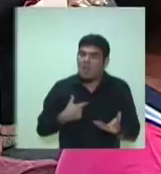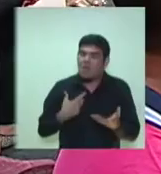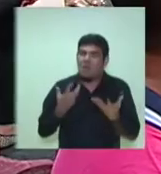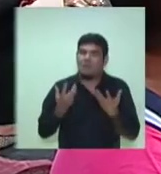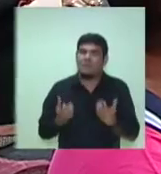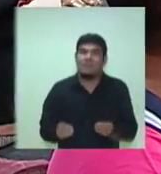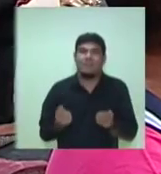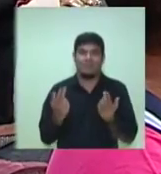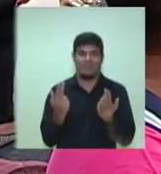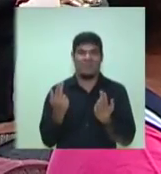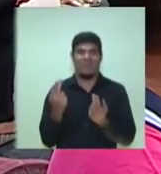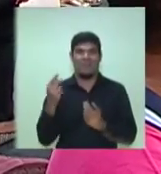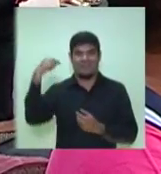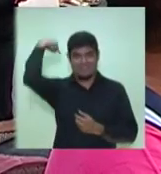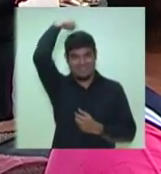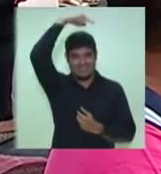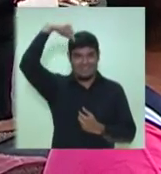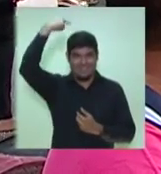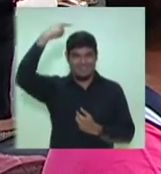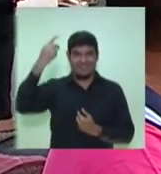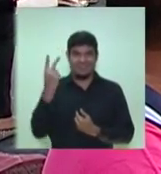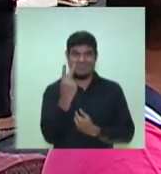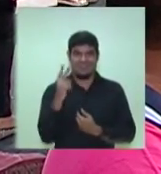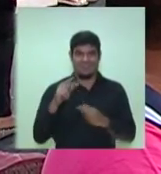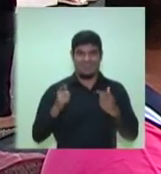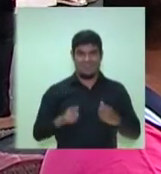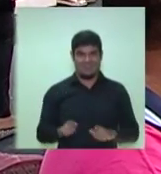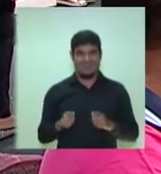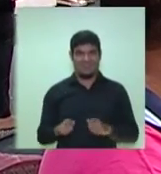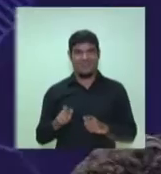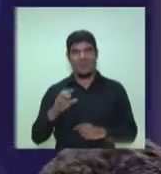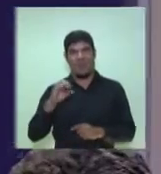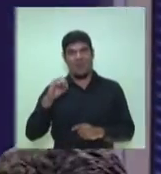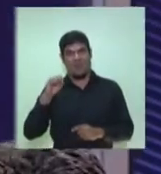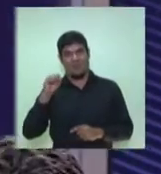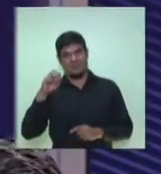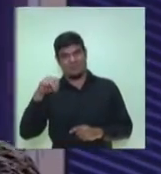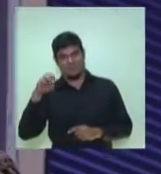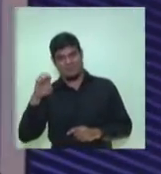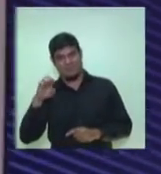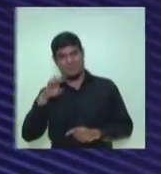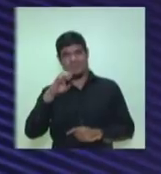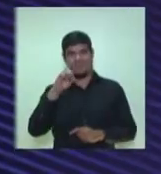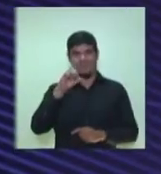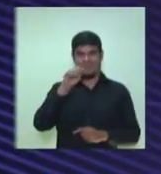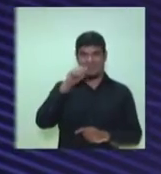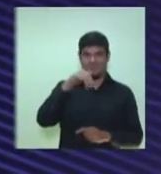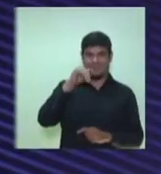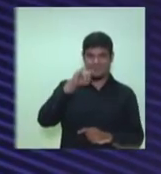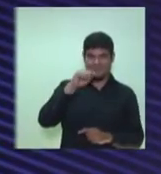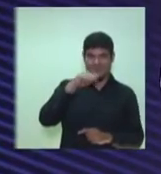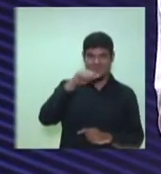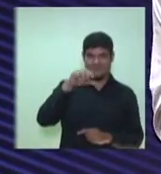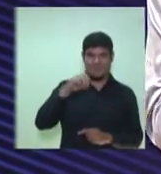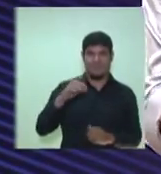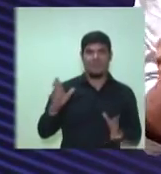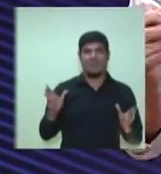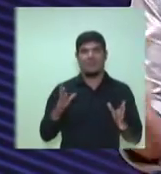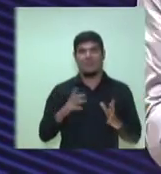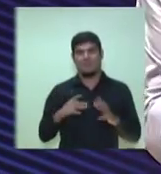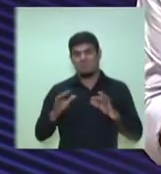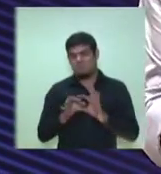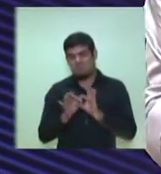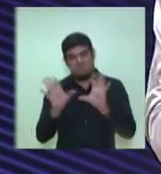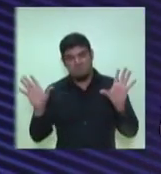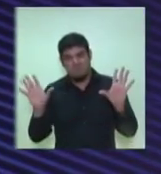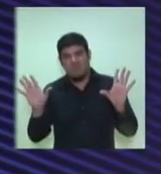Cosme e Damião. Nada tão cheio de aparatos que com aquela história da Ronda nos Bairros, e eu seria a favor dela se ela tivesse sido feita de maneira